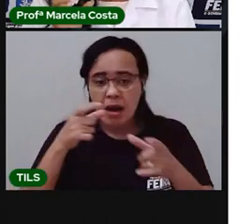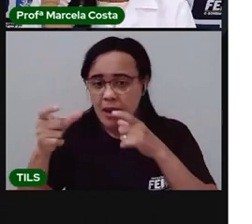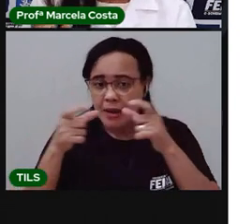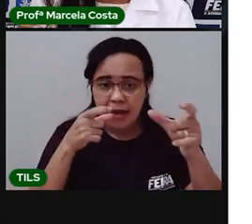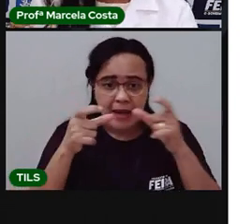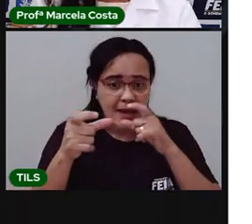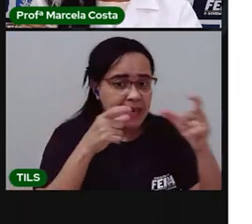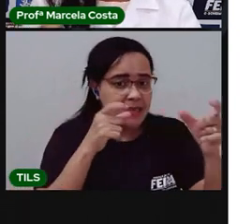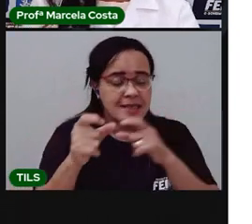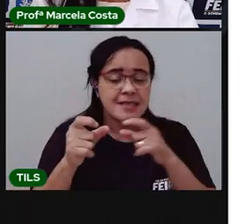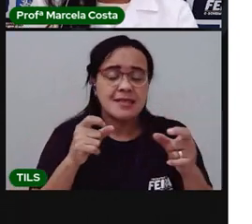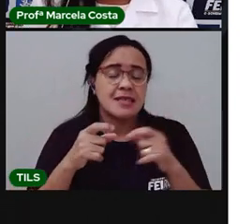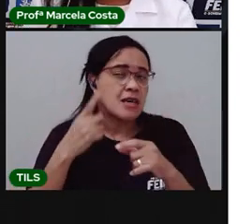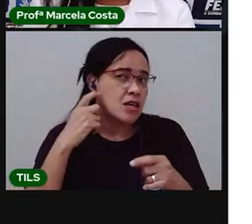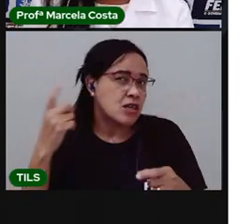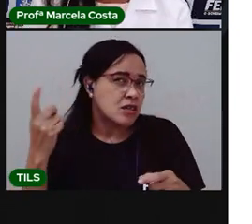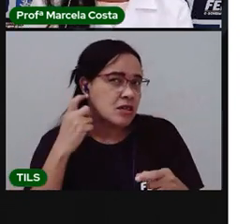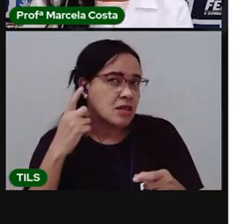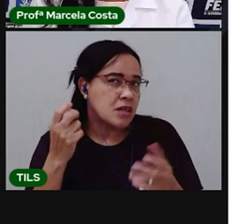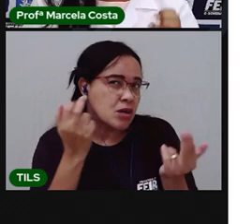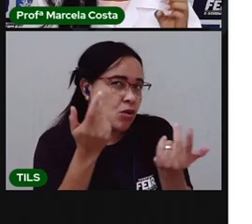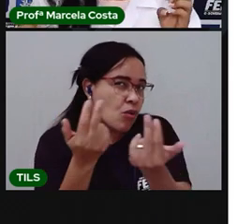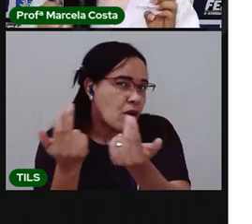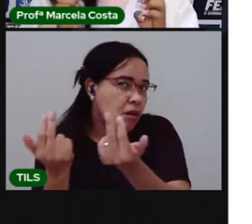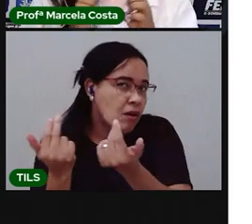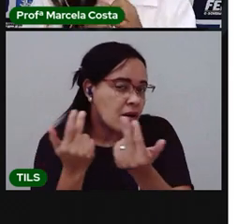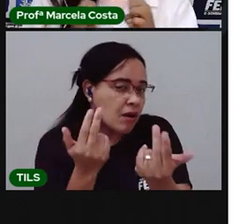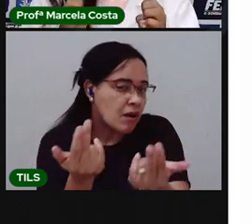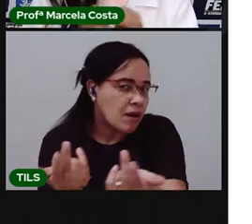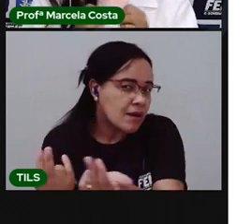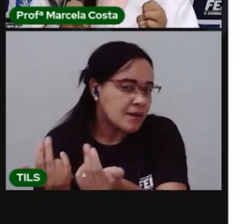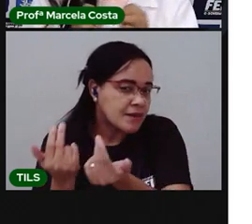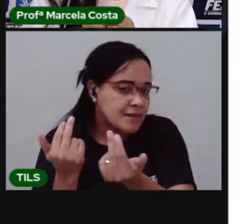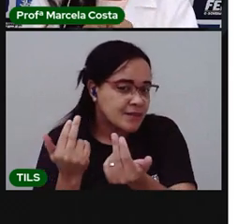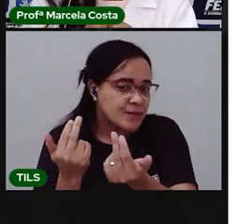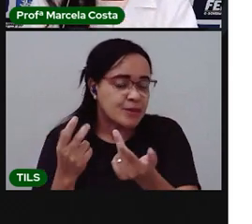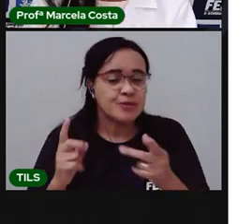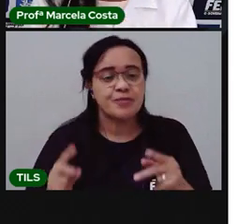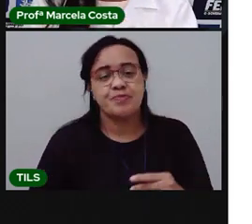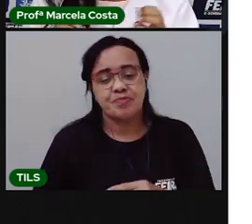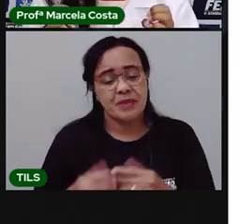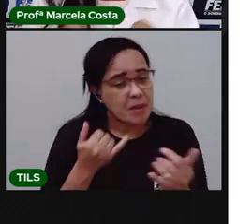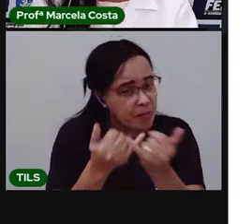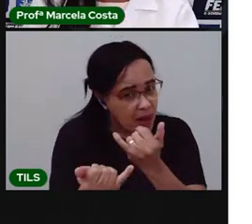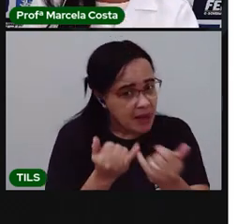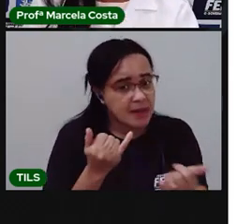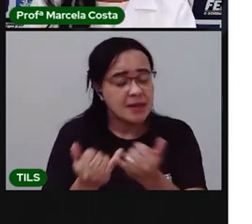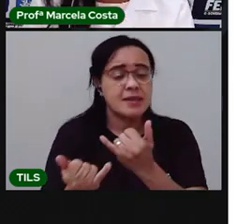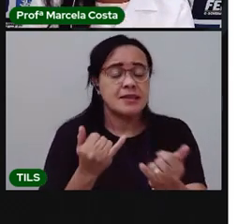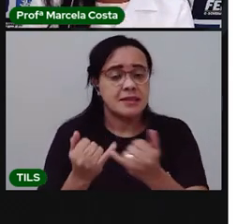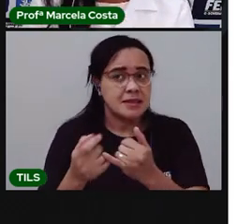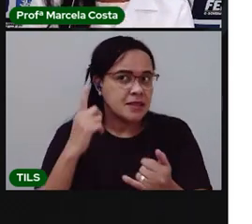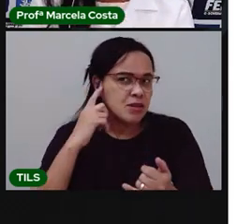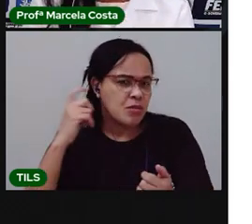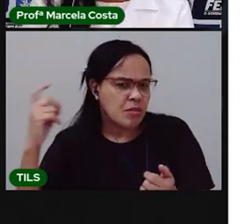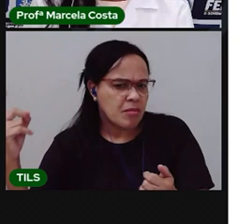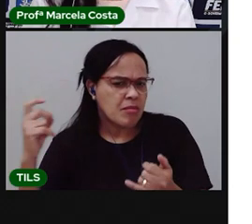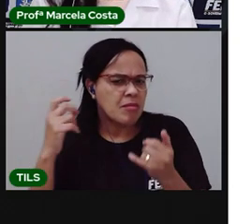pedaços de sons presentes nas palavras. Que são semelhantes, que têm o mesmo som.